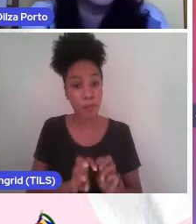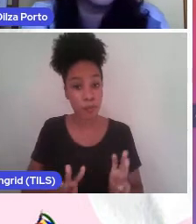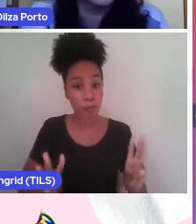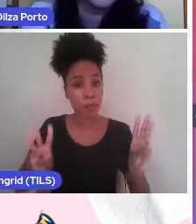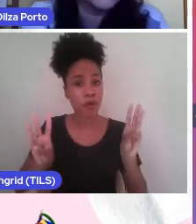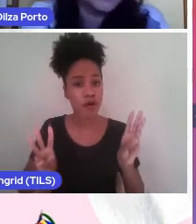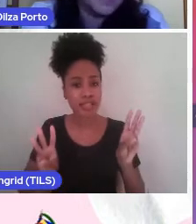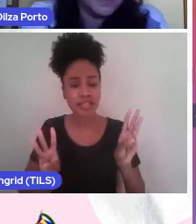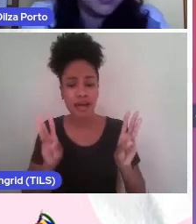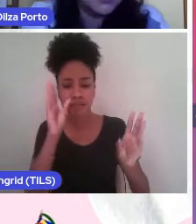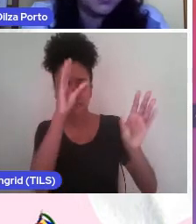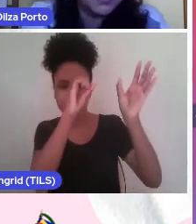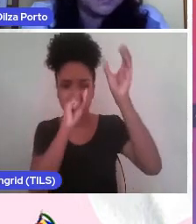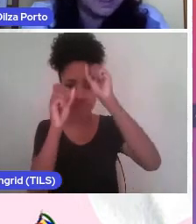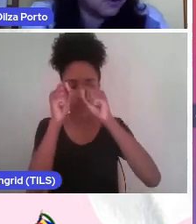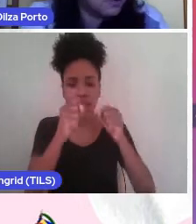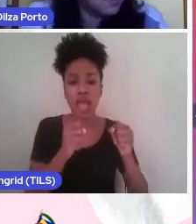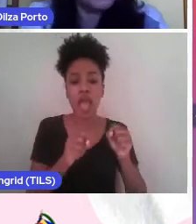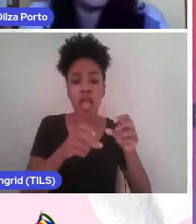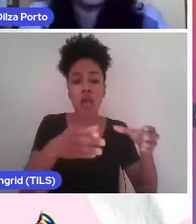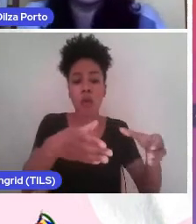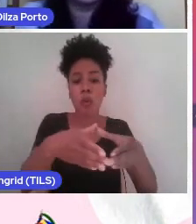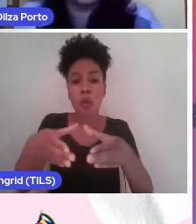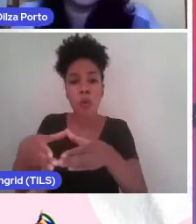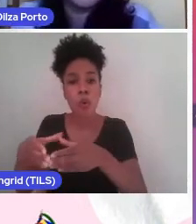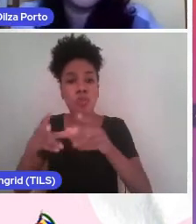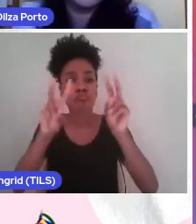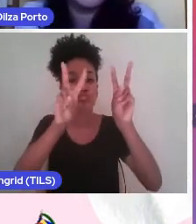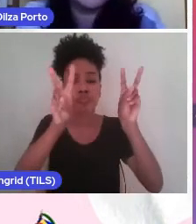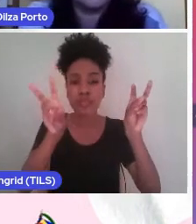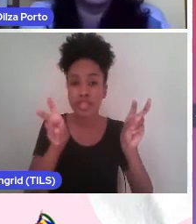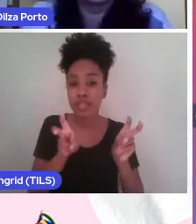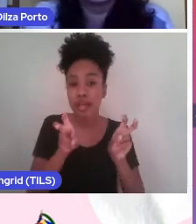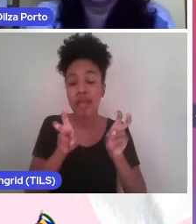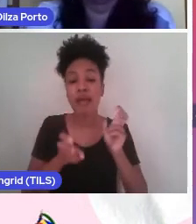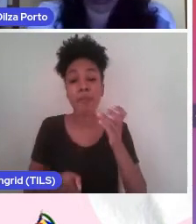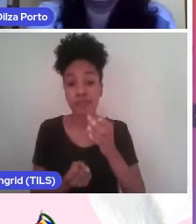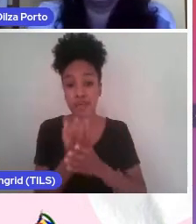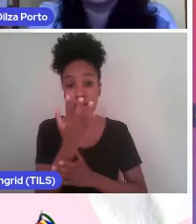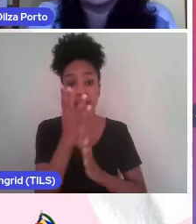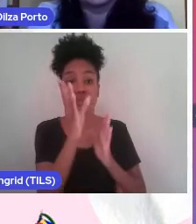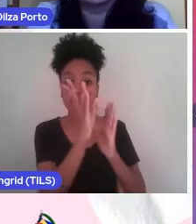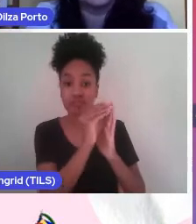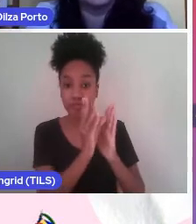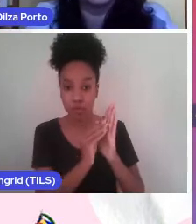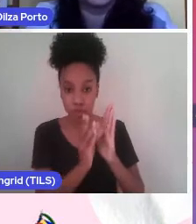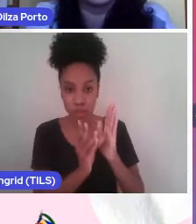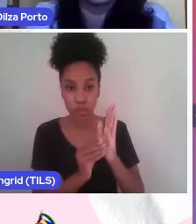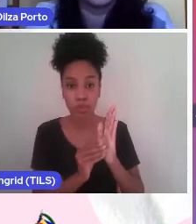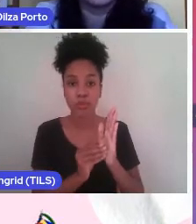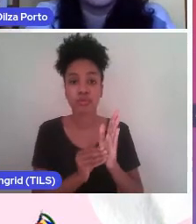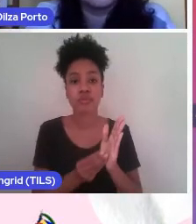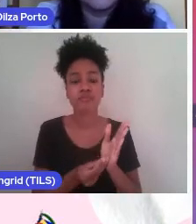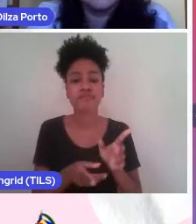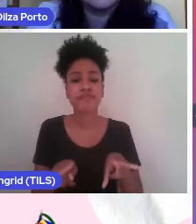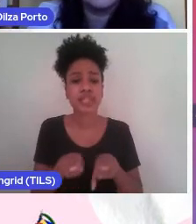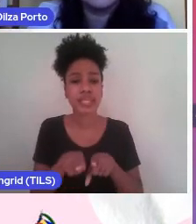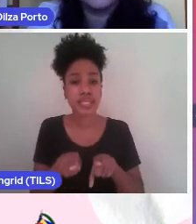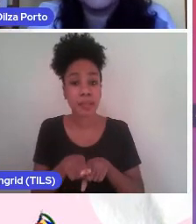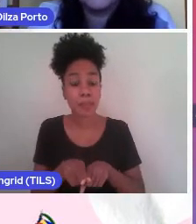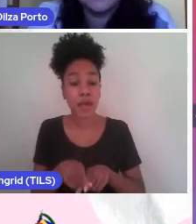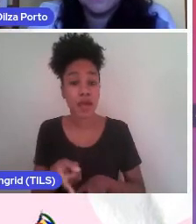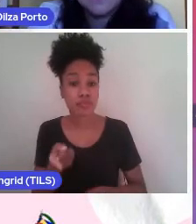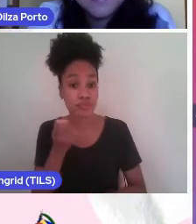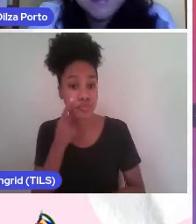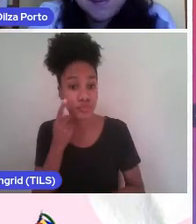trilhas e nos núcleos temáticos do portal para produzir esse material. Também ficar atento às licenças